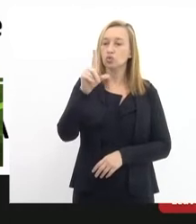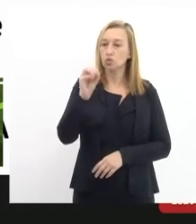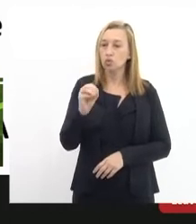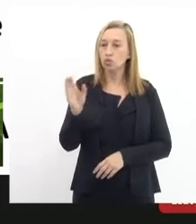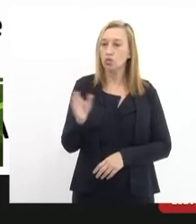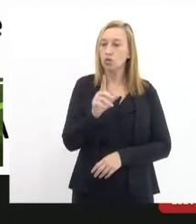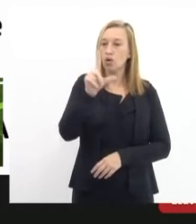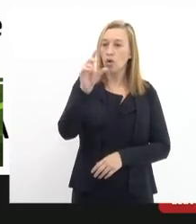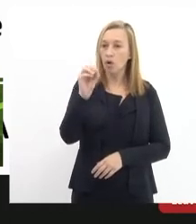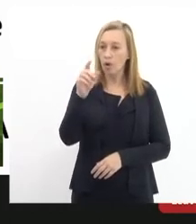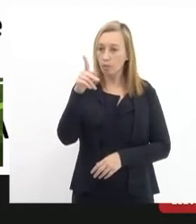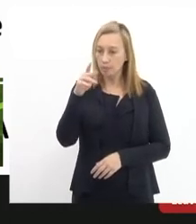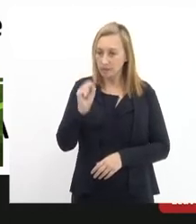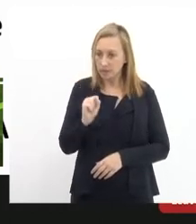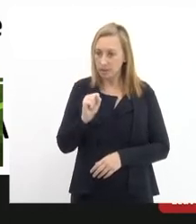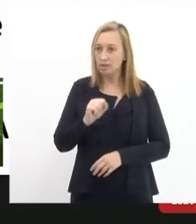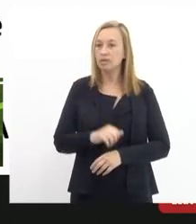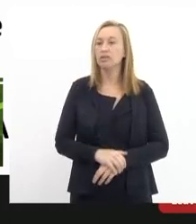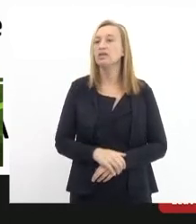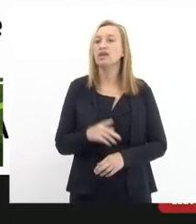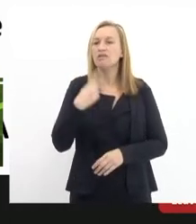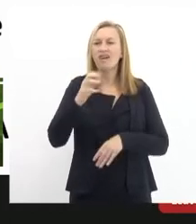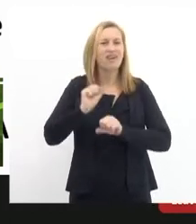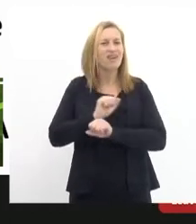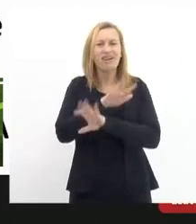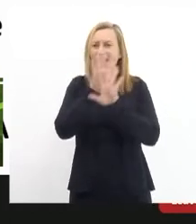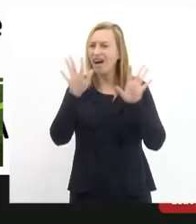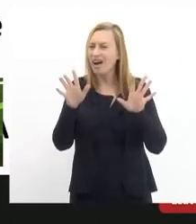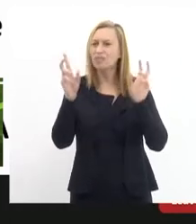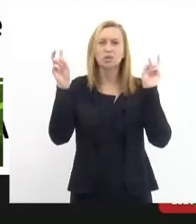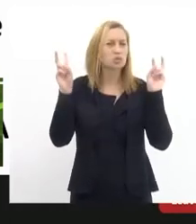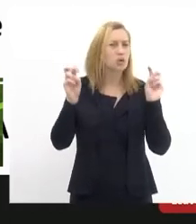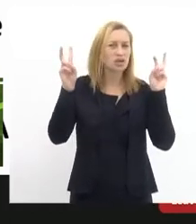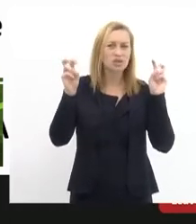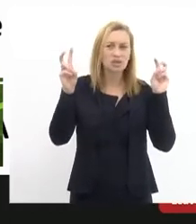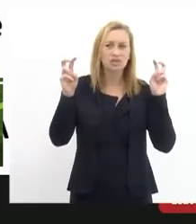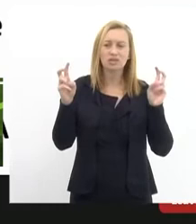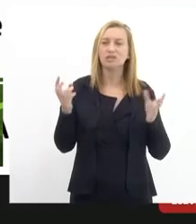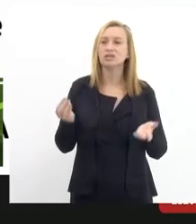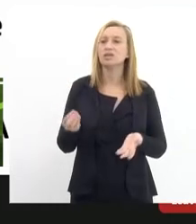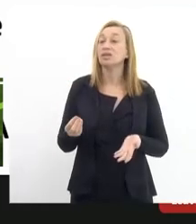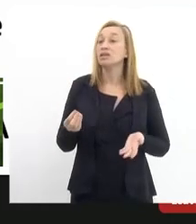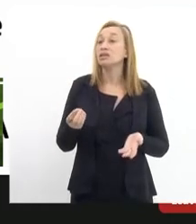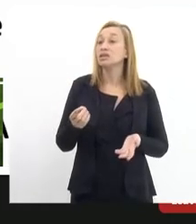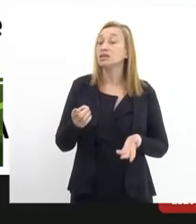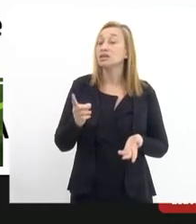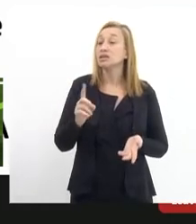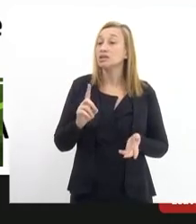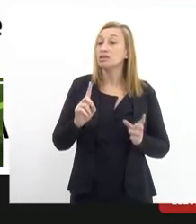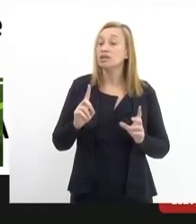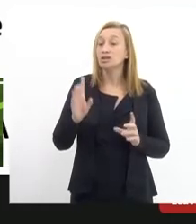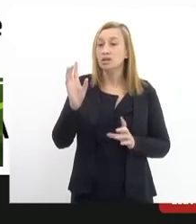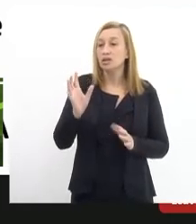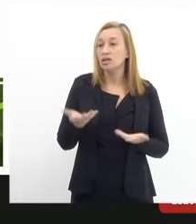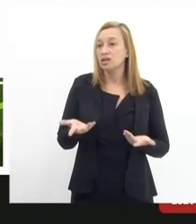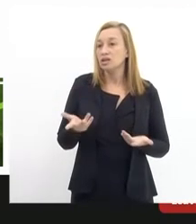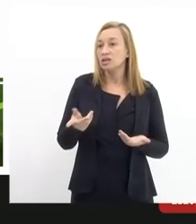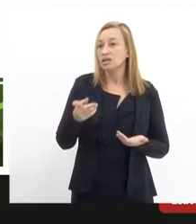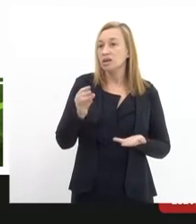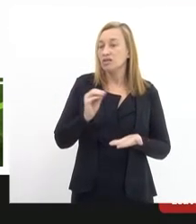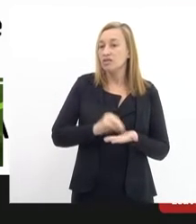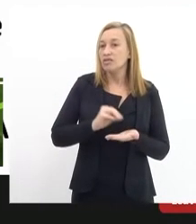coloca claramente a questão da indecisão do governo com relação ao funcionamento do bonde. É